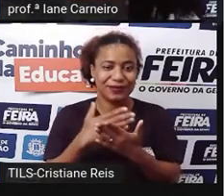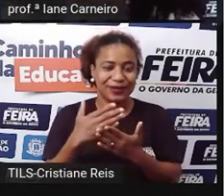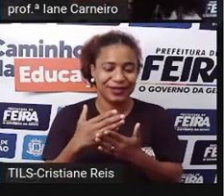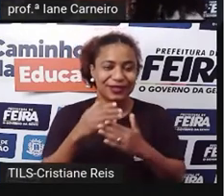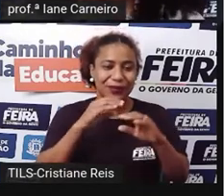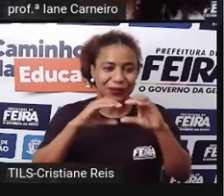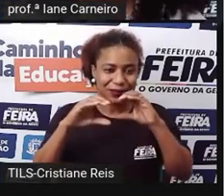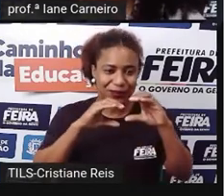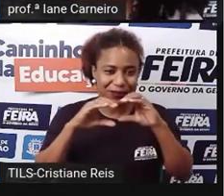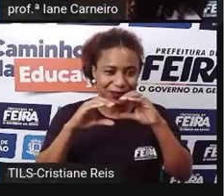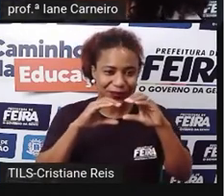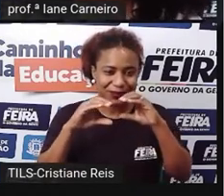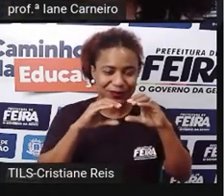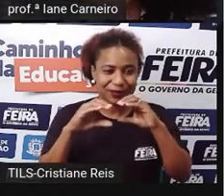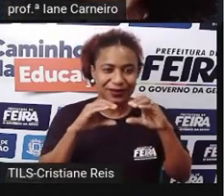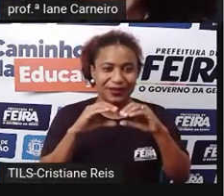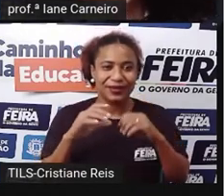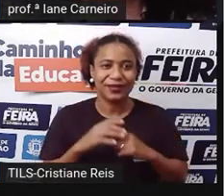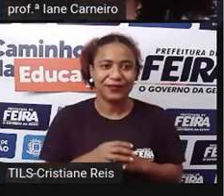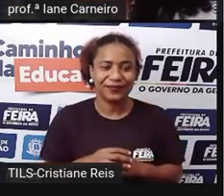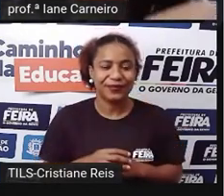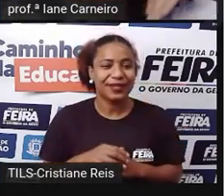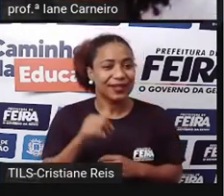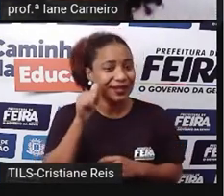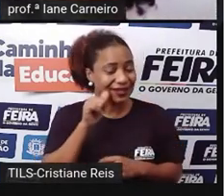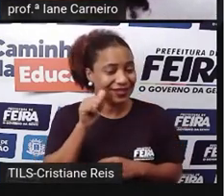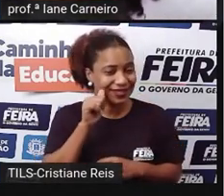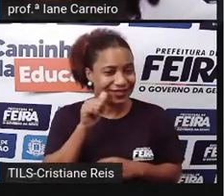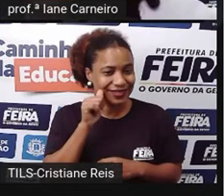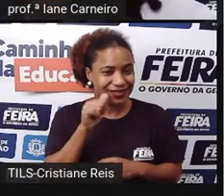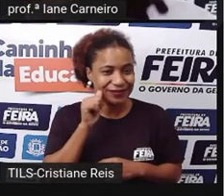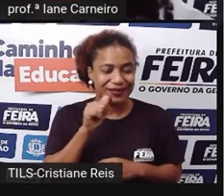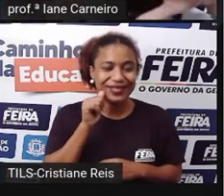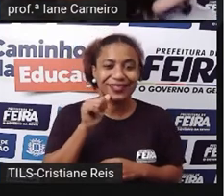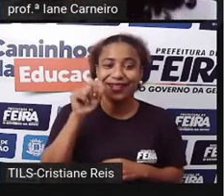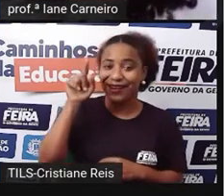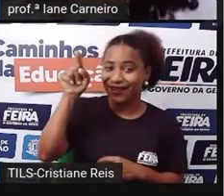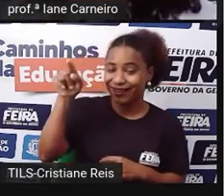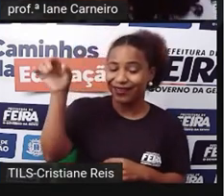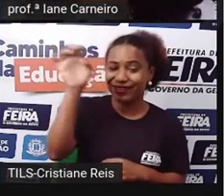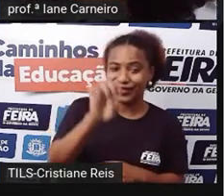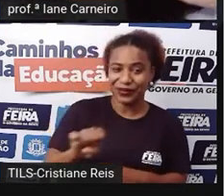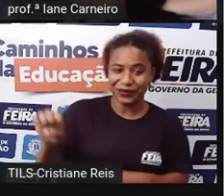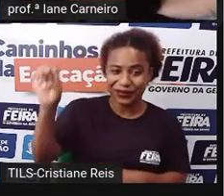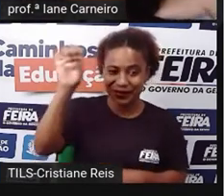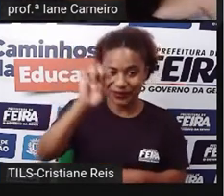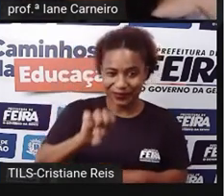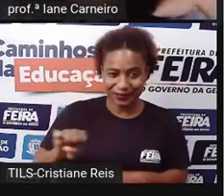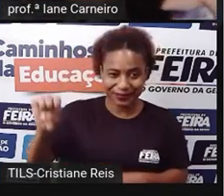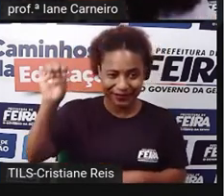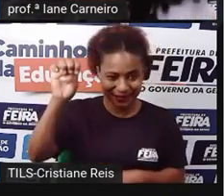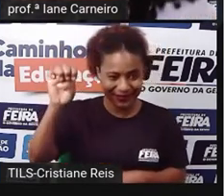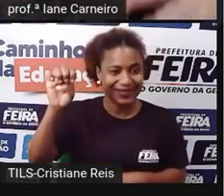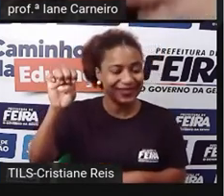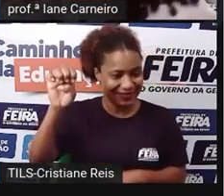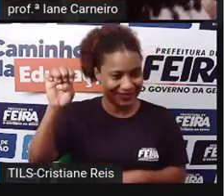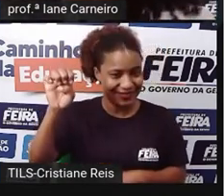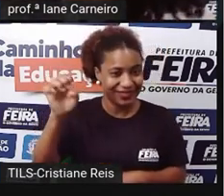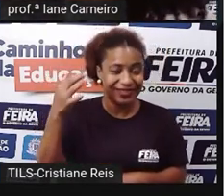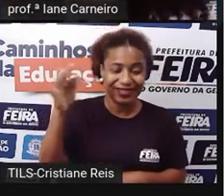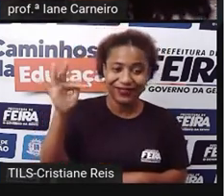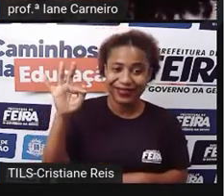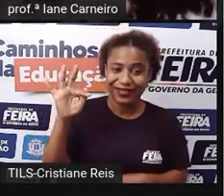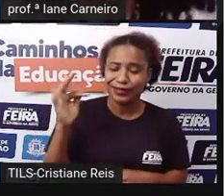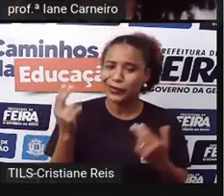né? a Chapeuzinho lá na Europa, né? Também usava o gorro, a mesma